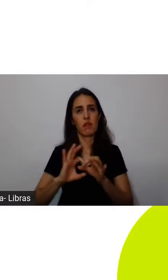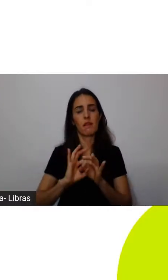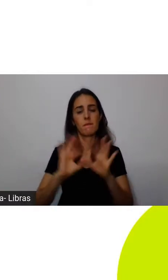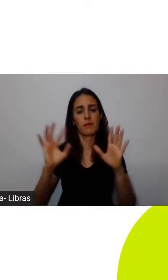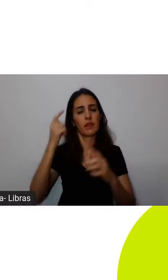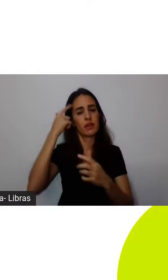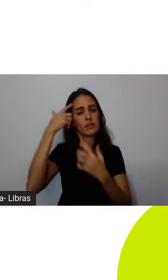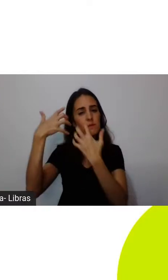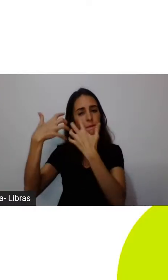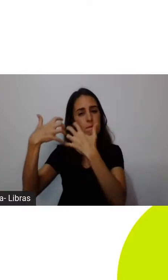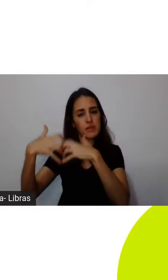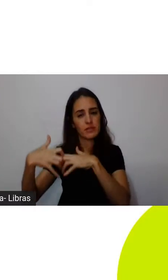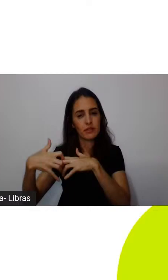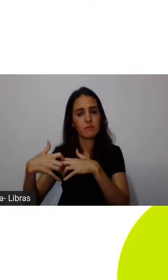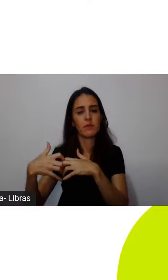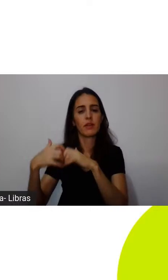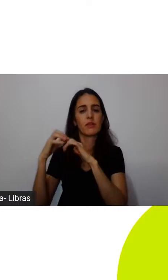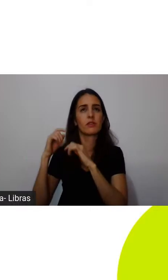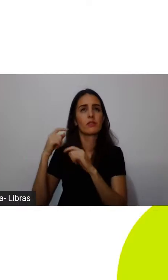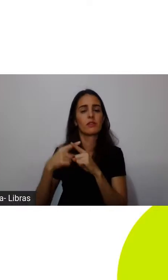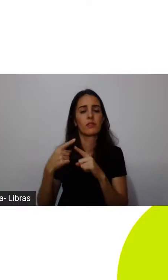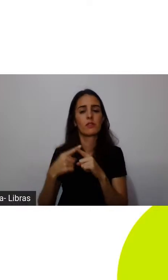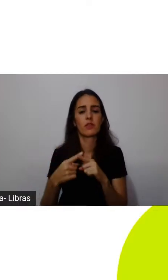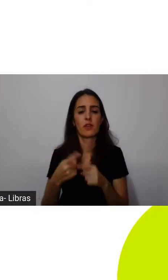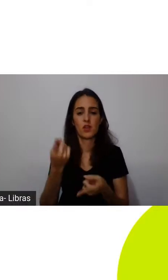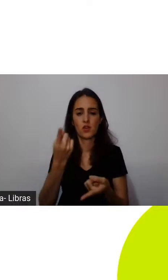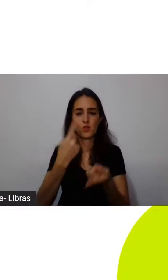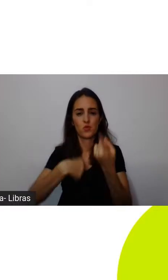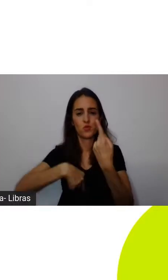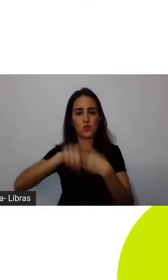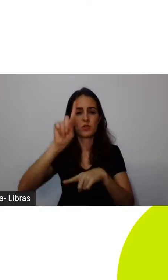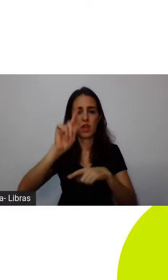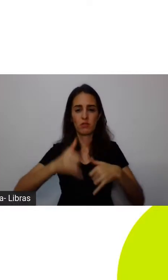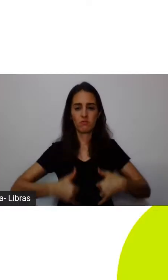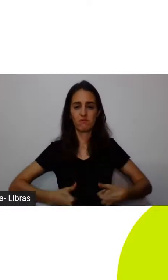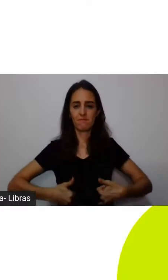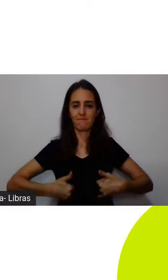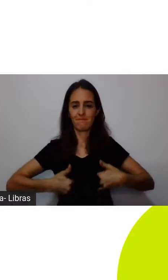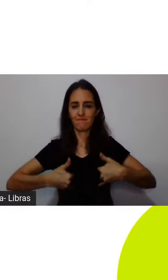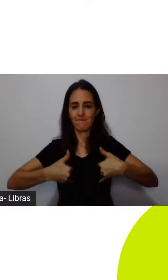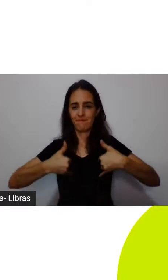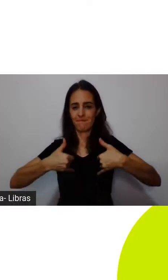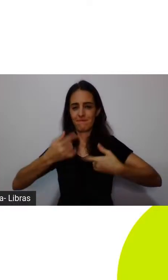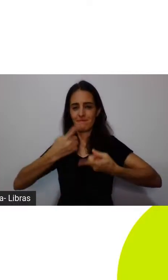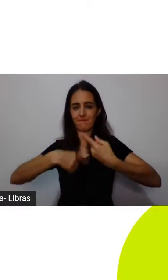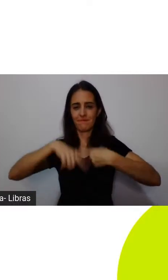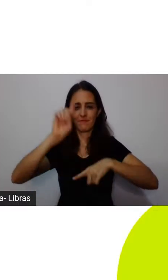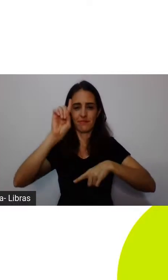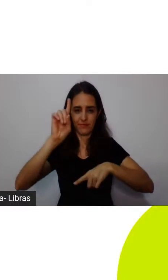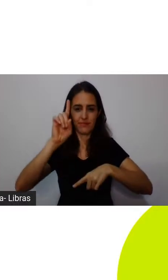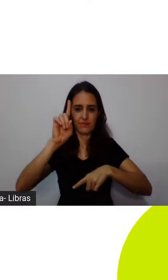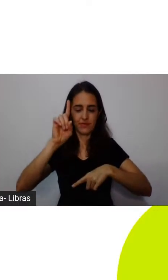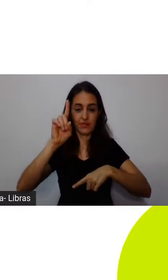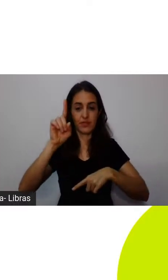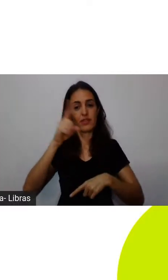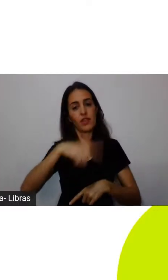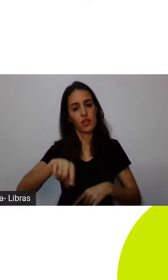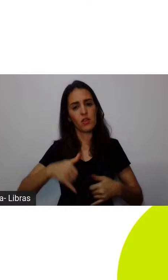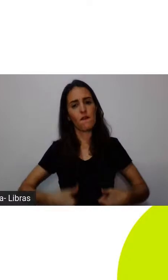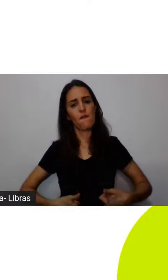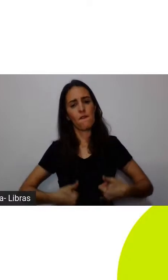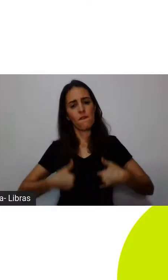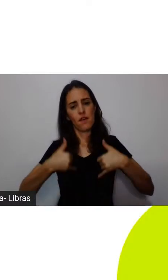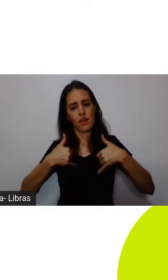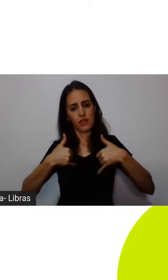para a gente se desvencilhar dessa ideia de sucesso que só é vaidosa e que supere a nossa vaidade e